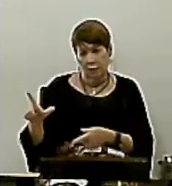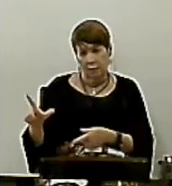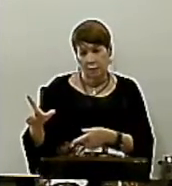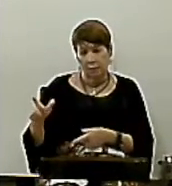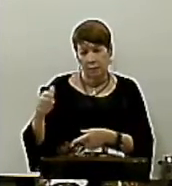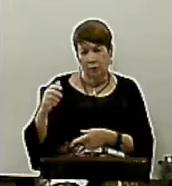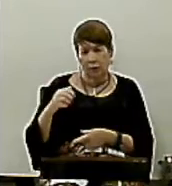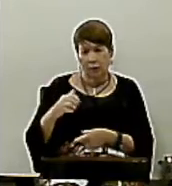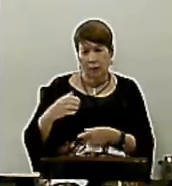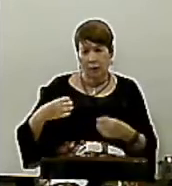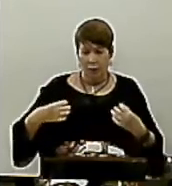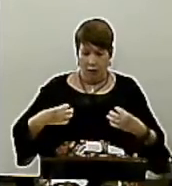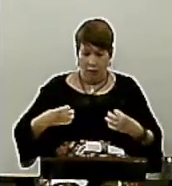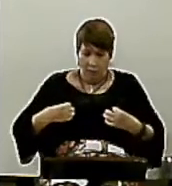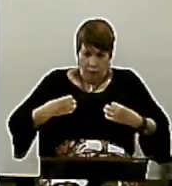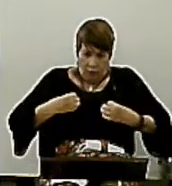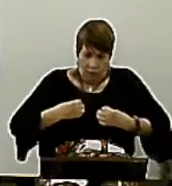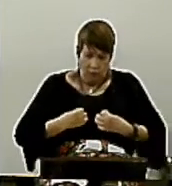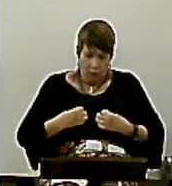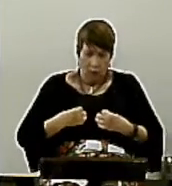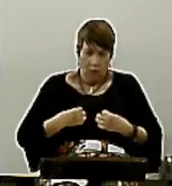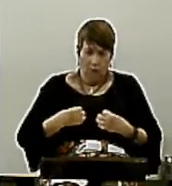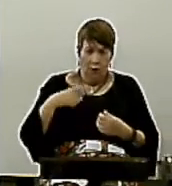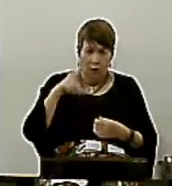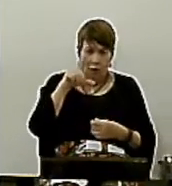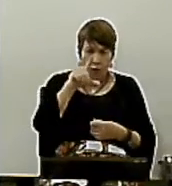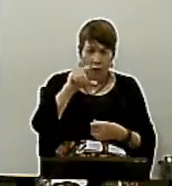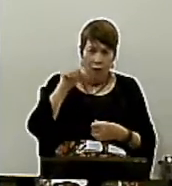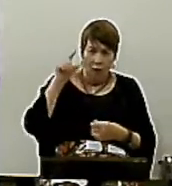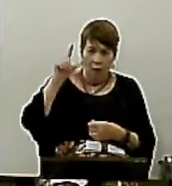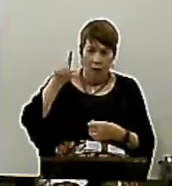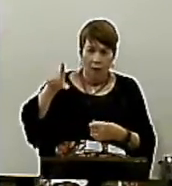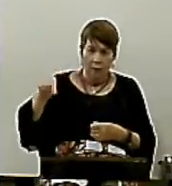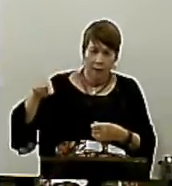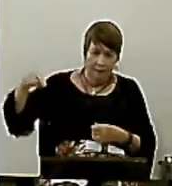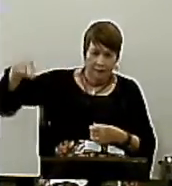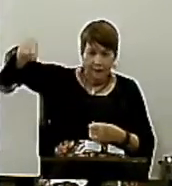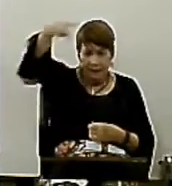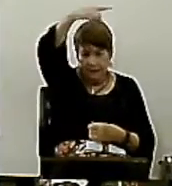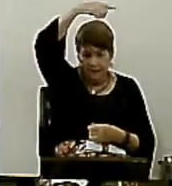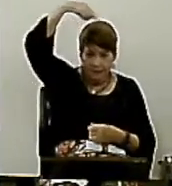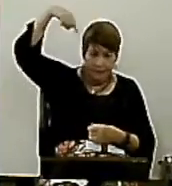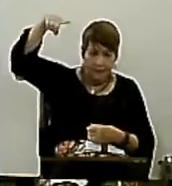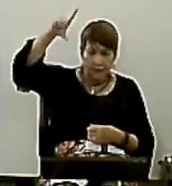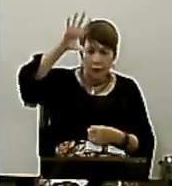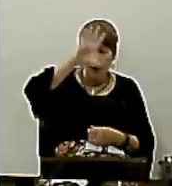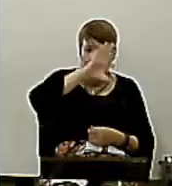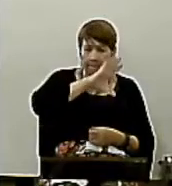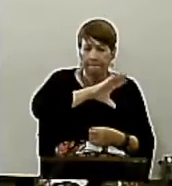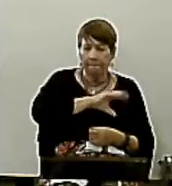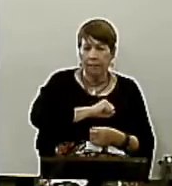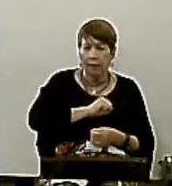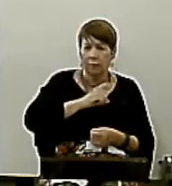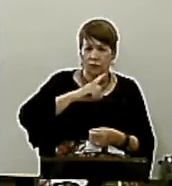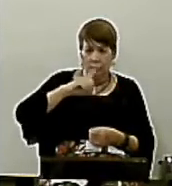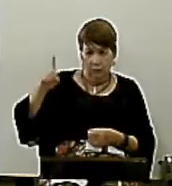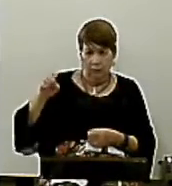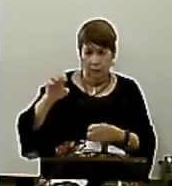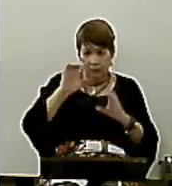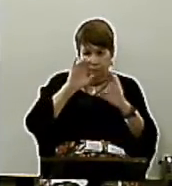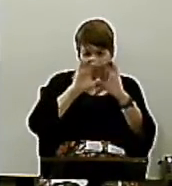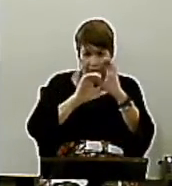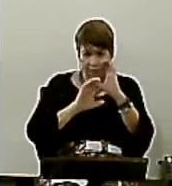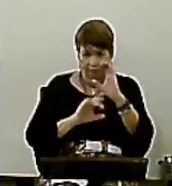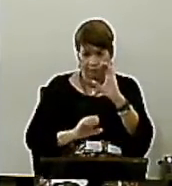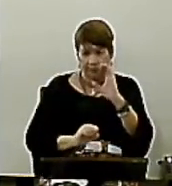Olha Revestir-vos Como eleitos Santos E amados De Deus De todas Essas características